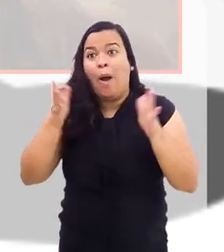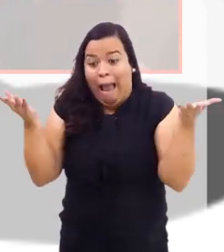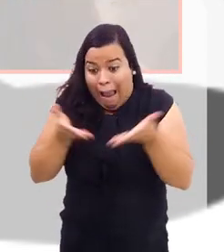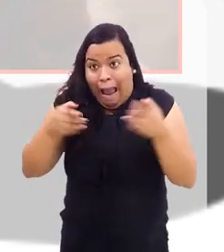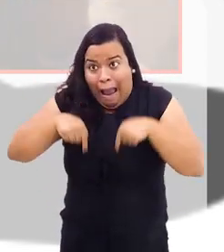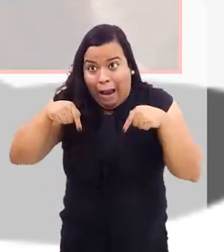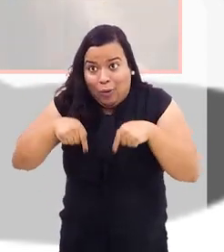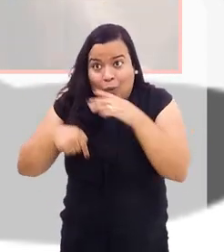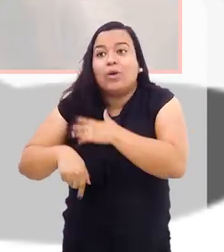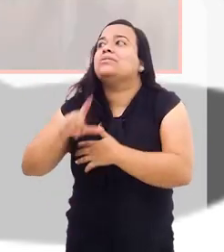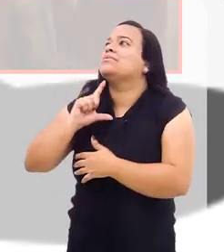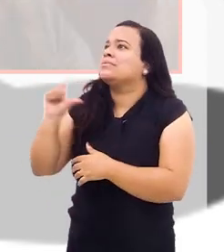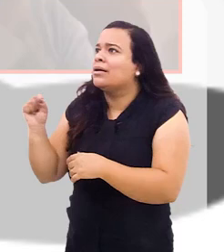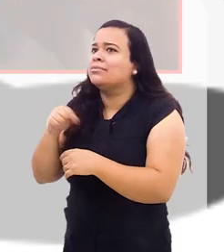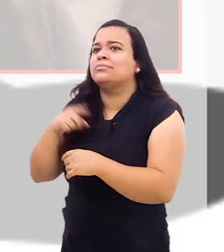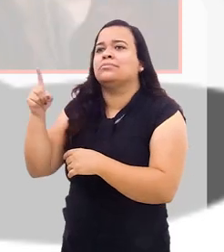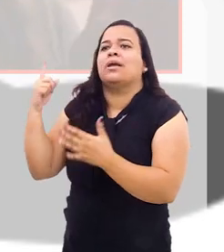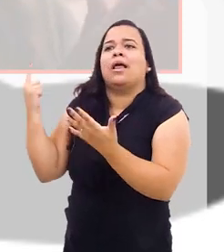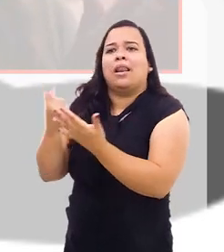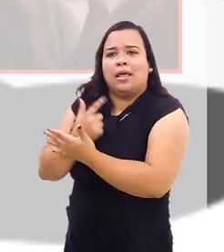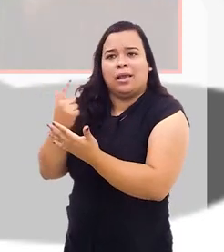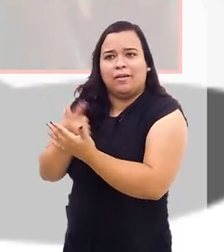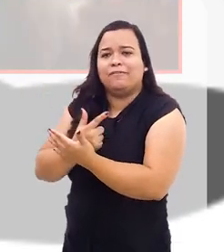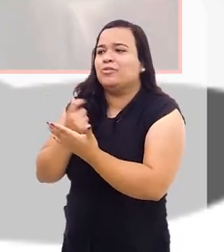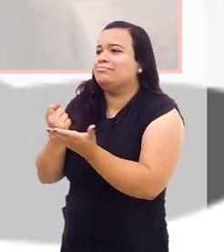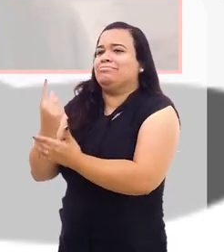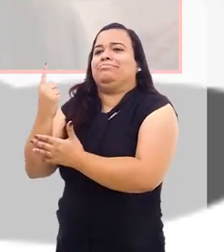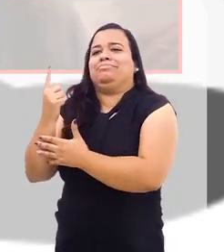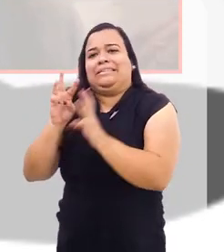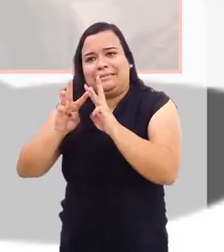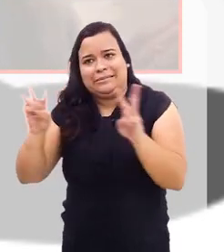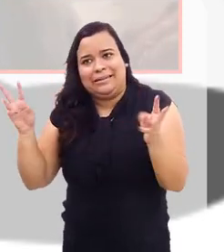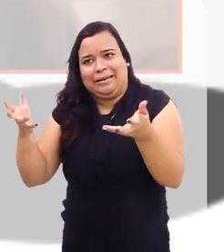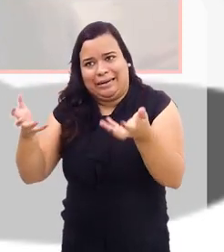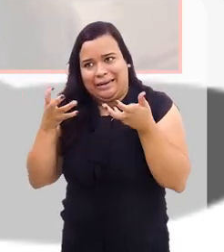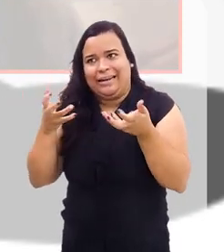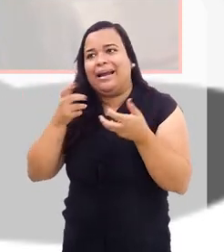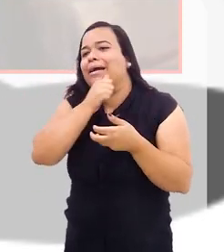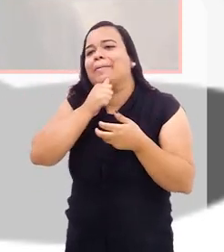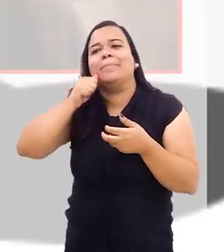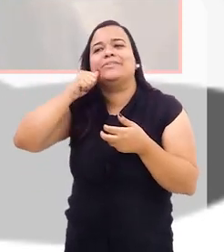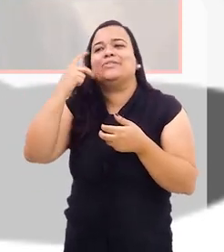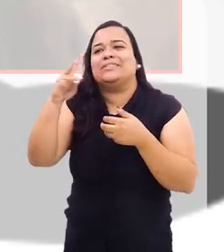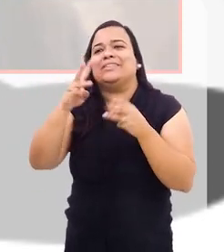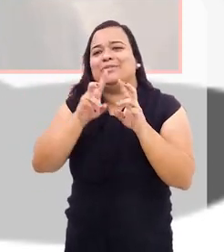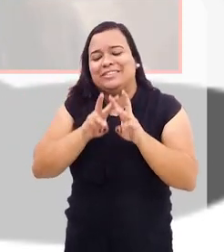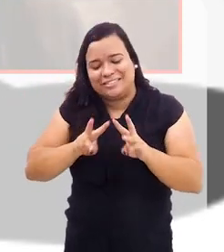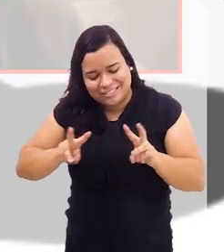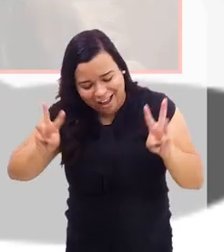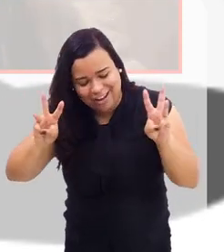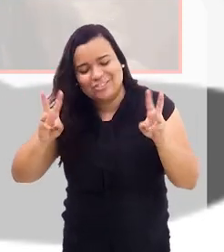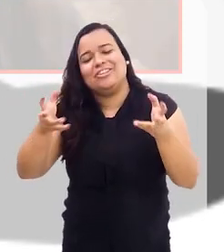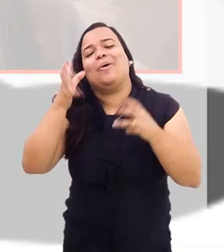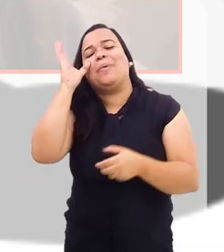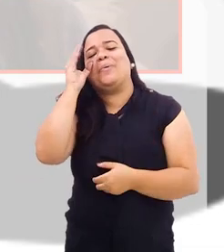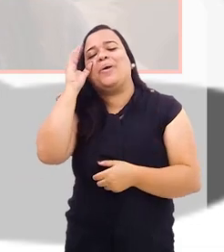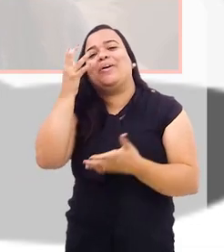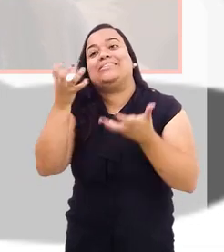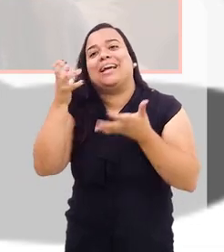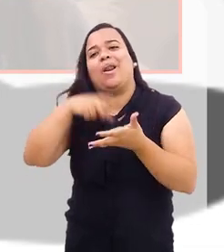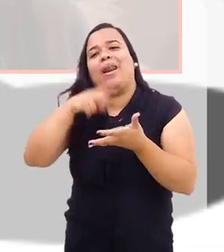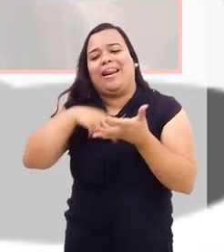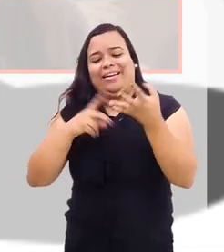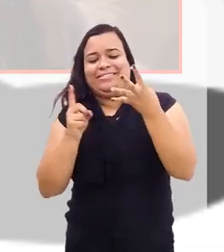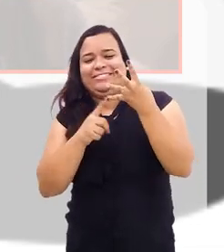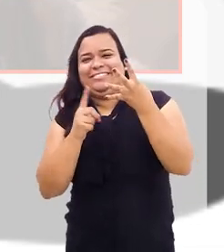vou sair daqui agora, correndo na livraria ou entrar na internet, que eu vou na Amazon, no seu site. Eu estou curiosíssima para ler